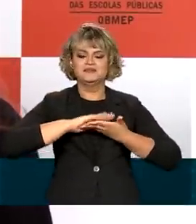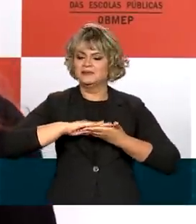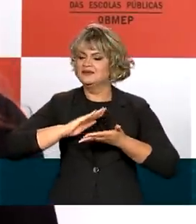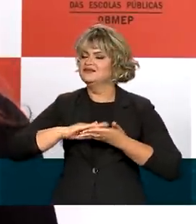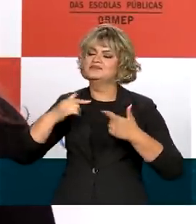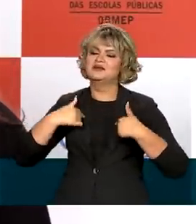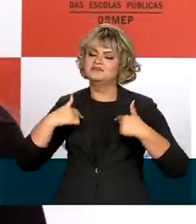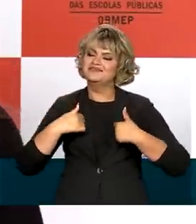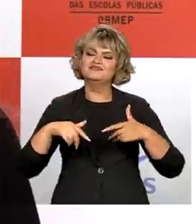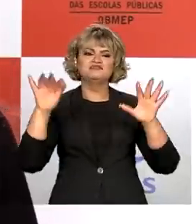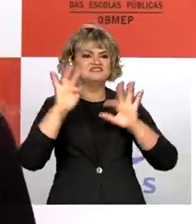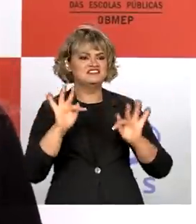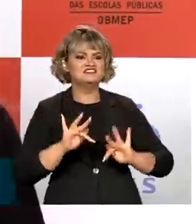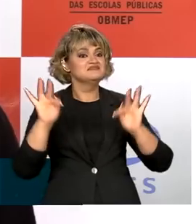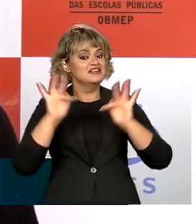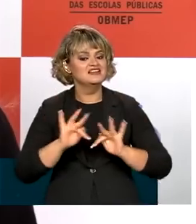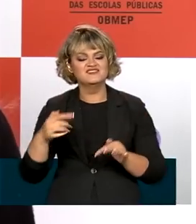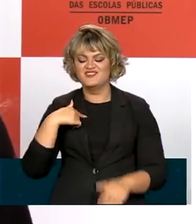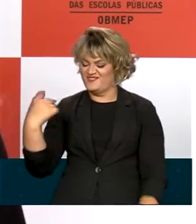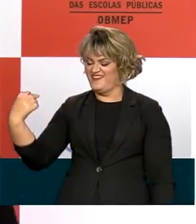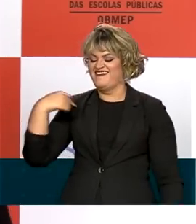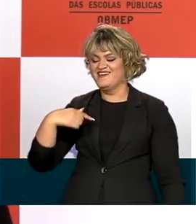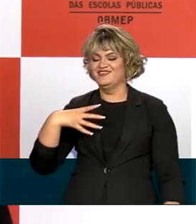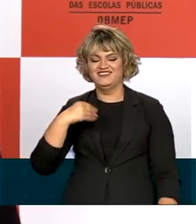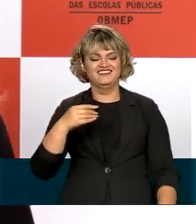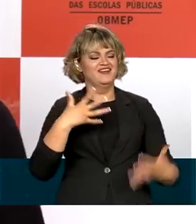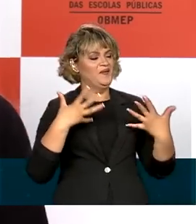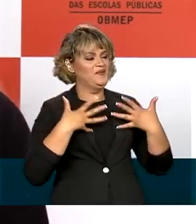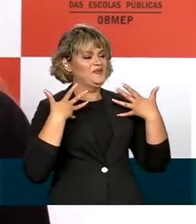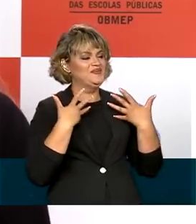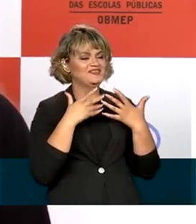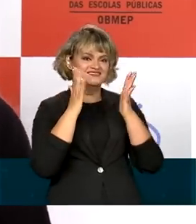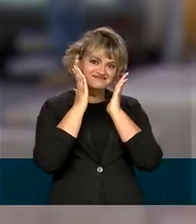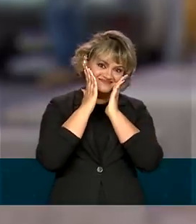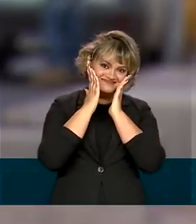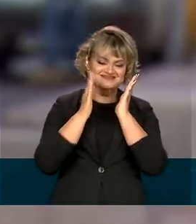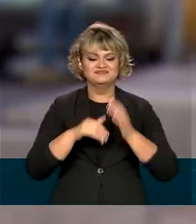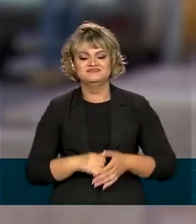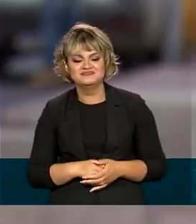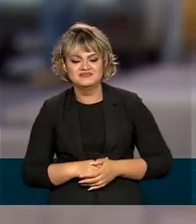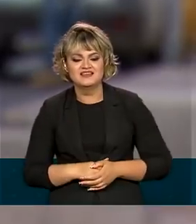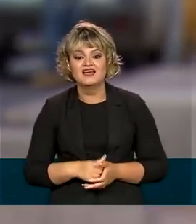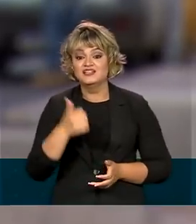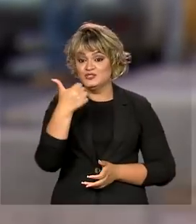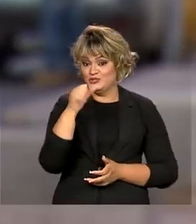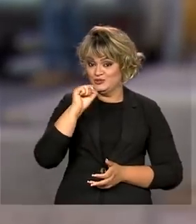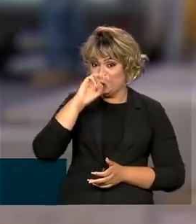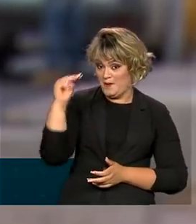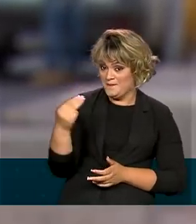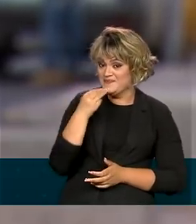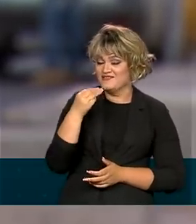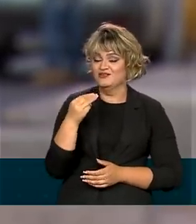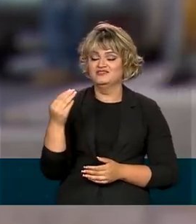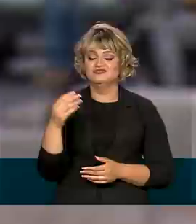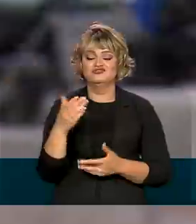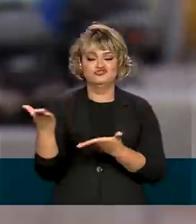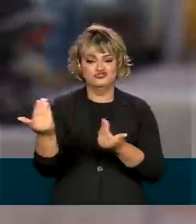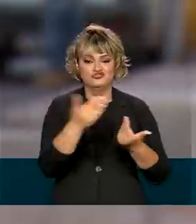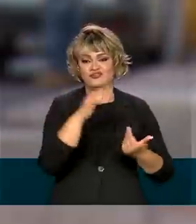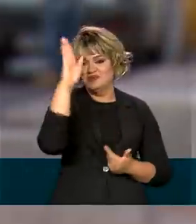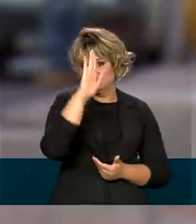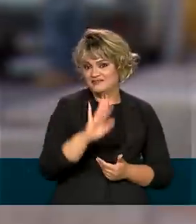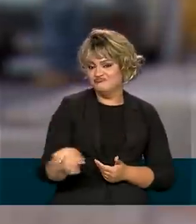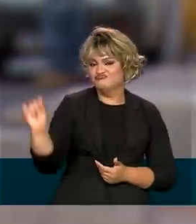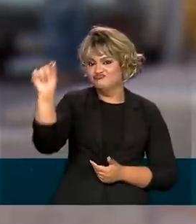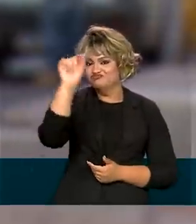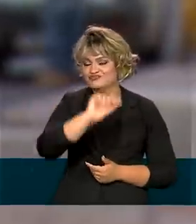ficou contente. Disse, essa é minha filha, sabe? Aquele orgulho que os pais ficam. Mais de 18 milhões de jovens de todo o país